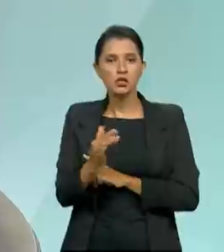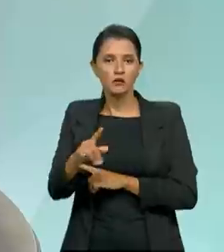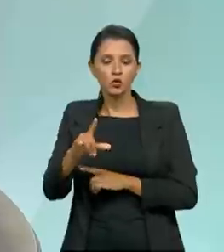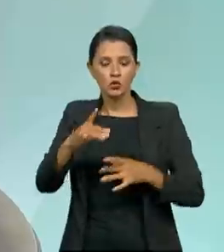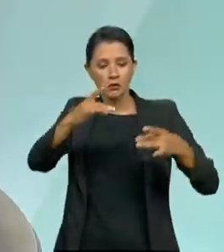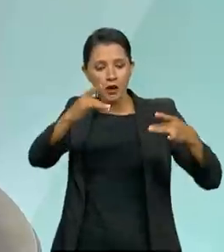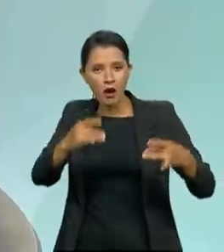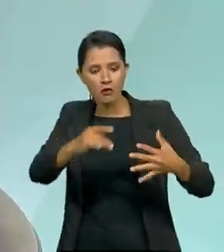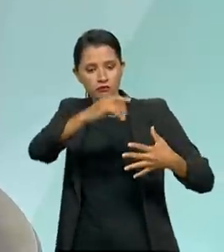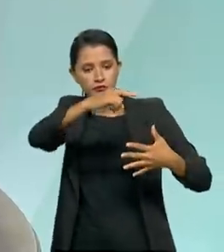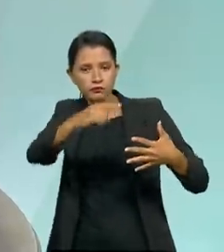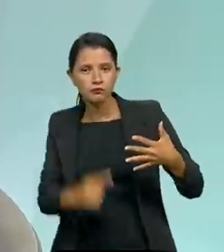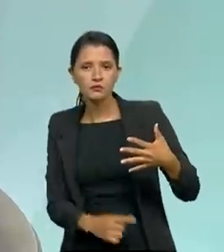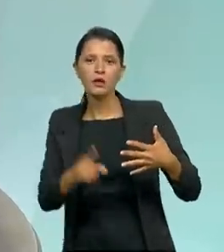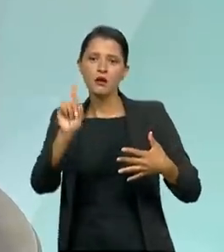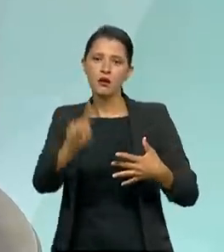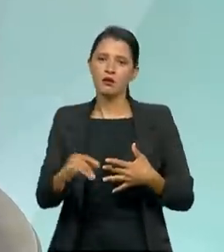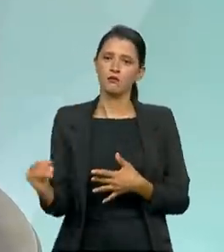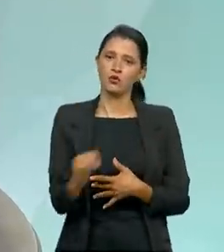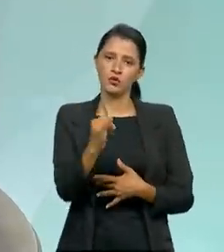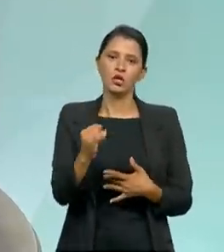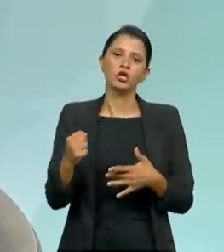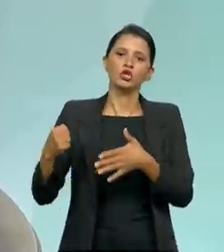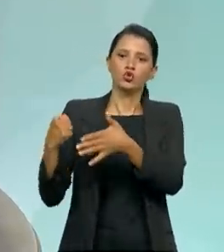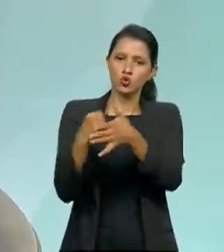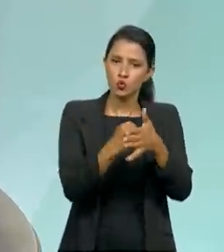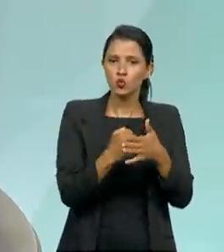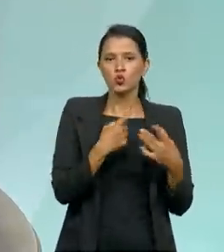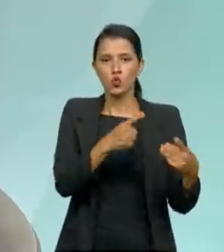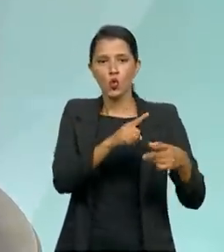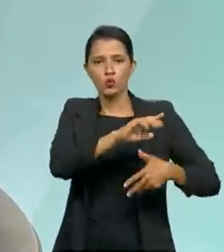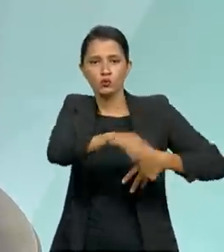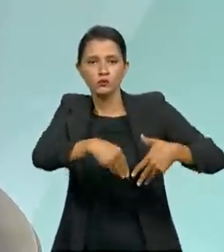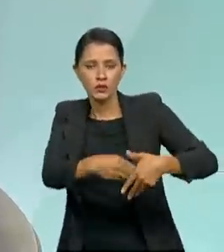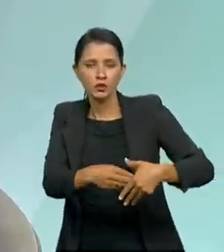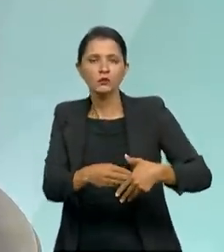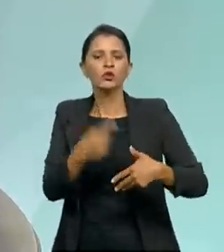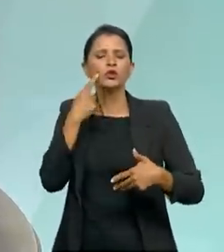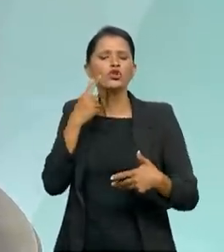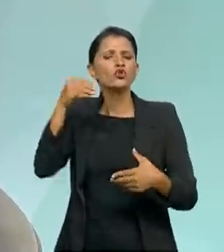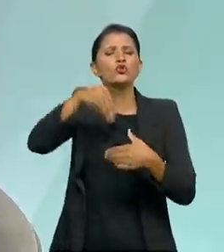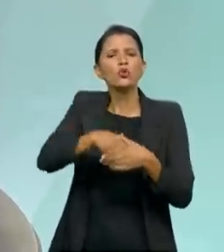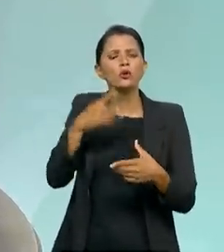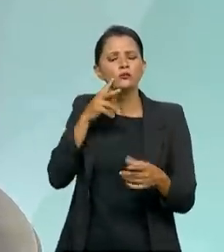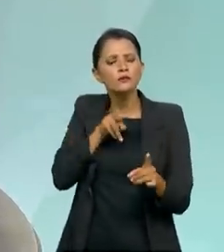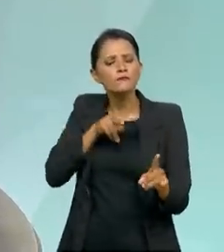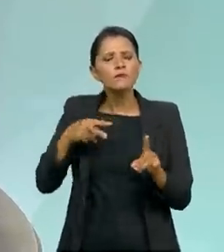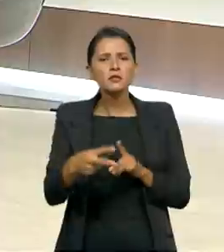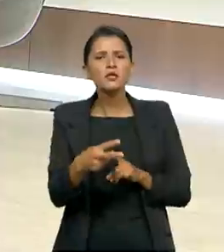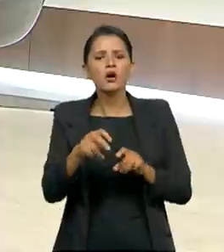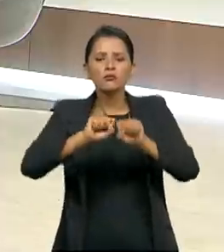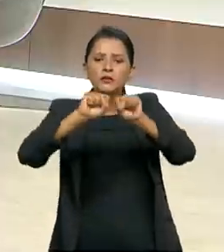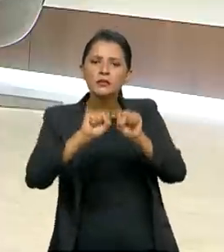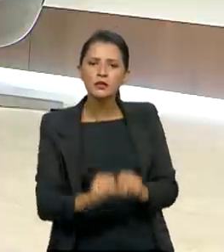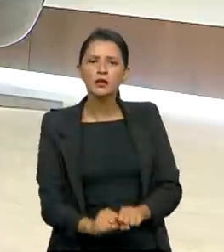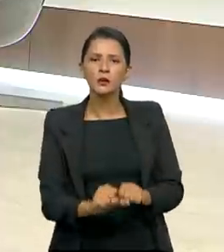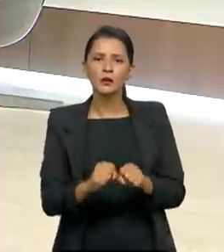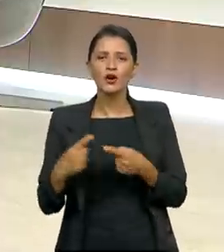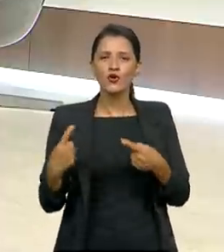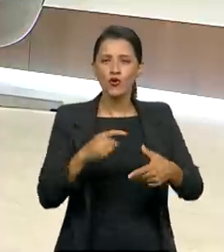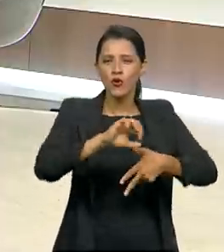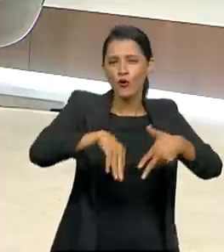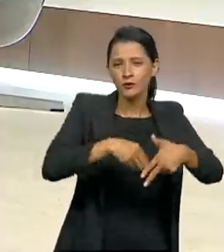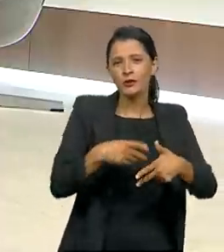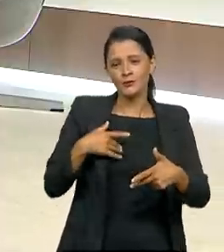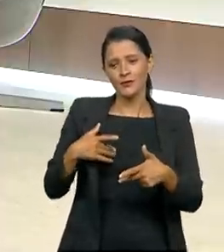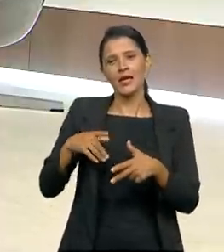são muito importantes na luta contra a corrupção. Quando a coloca isso dentro de uma visão sistêmica da luta contra a corrupção, eu acho que a estrutura do